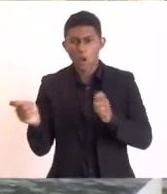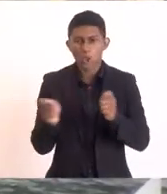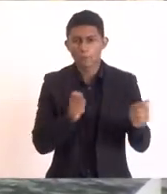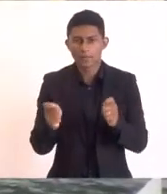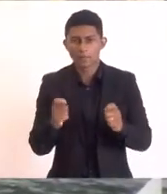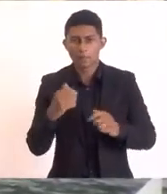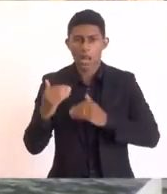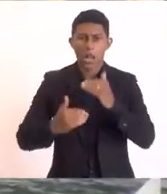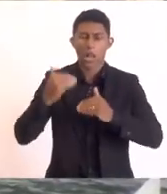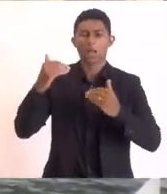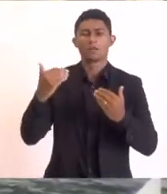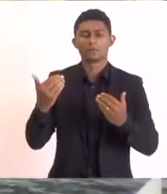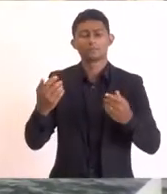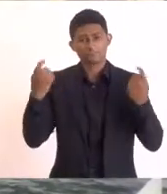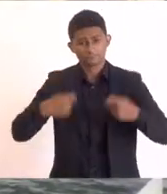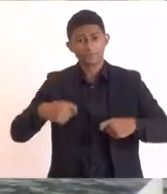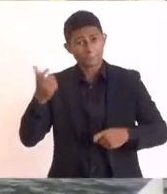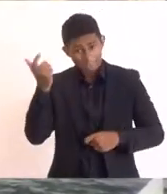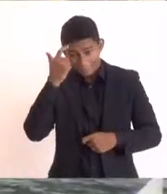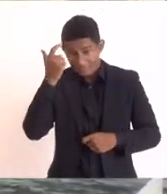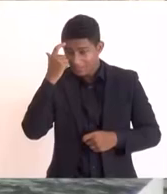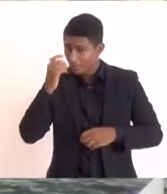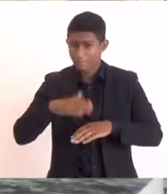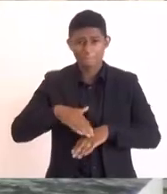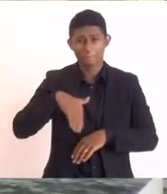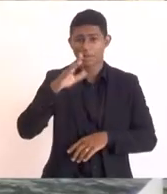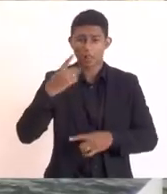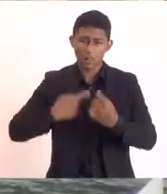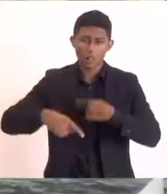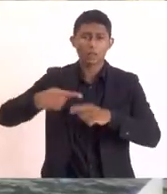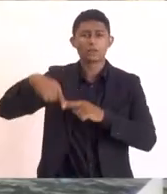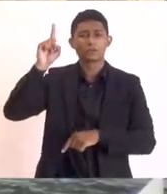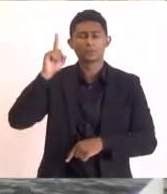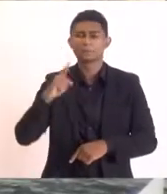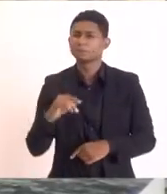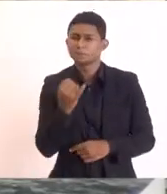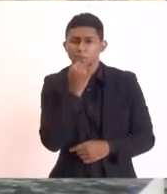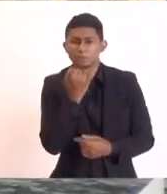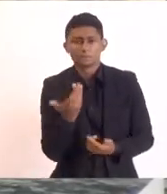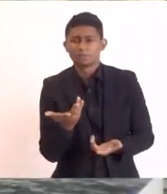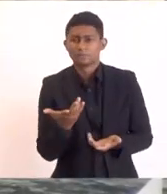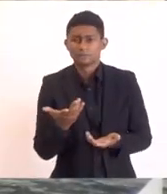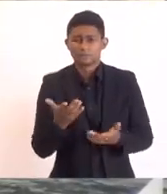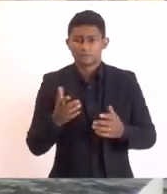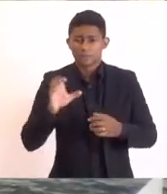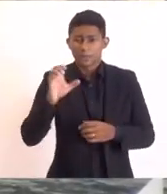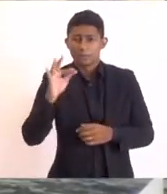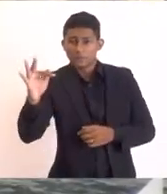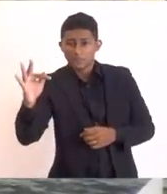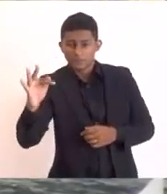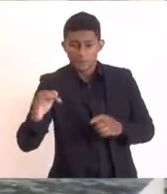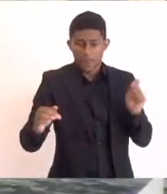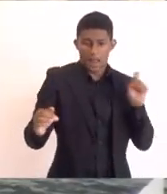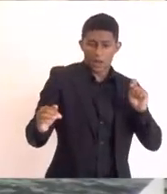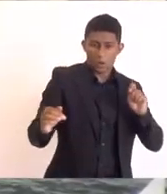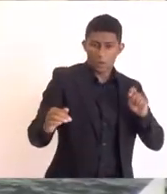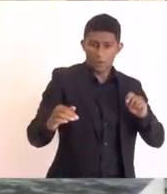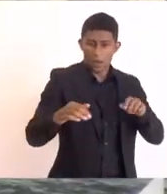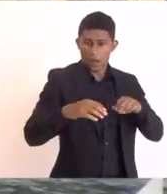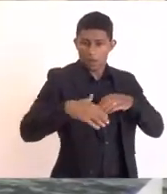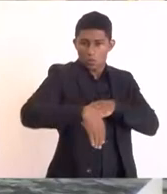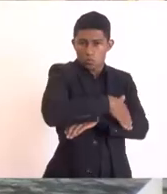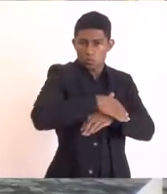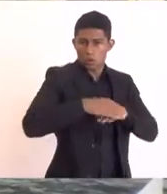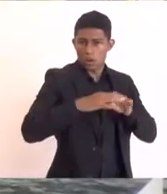não pensar grande? Por que não nós fazermos a travessia ligando Araruama a Cabo Frio, parando nas outras cidades